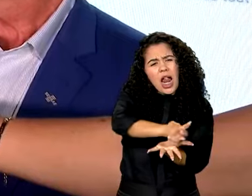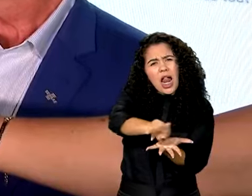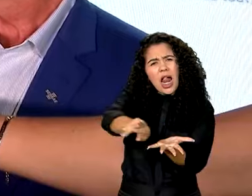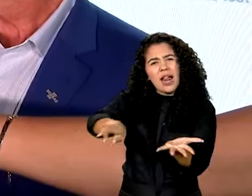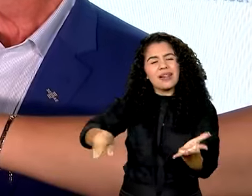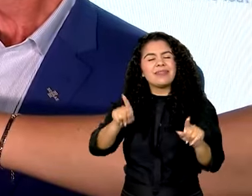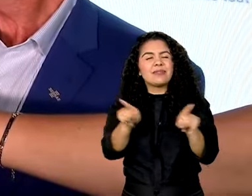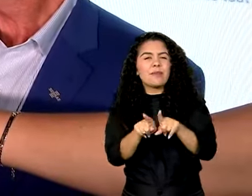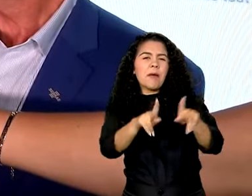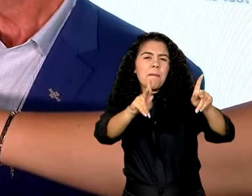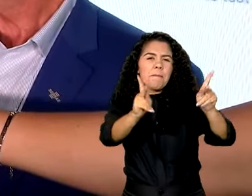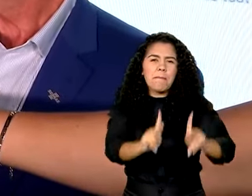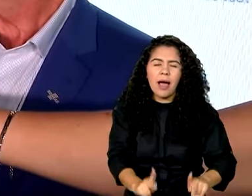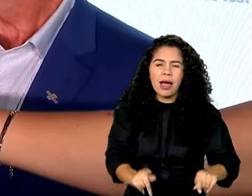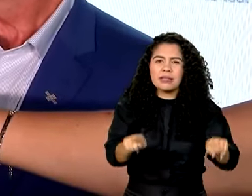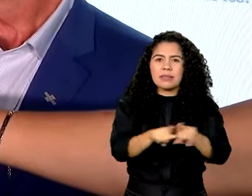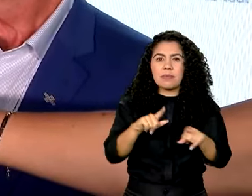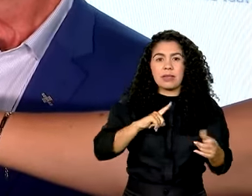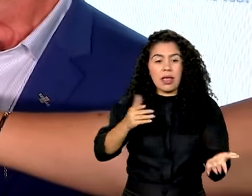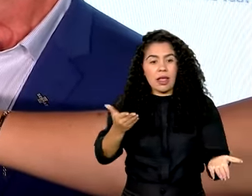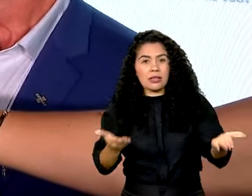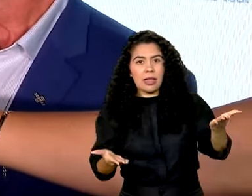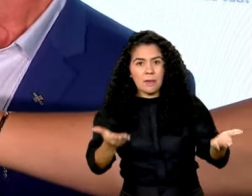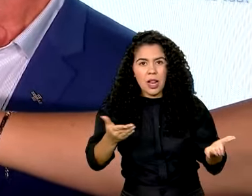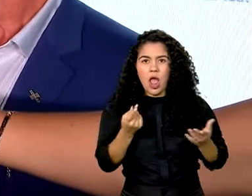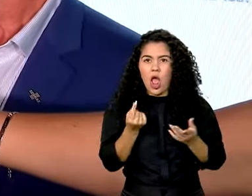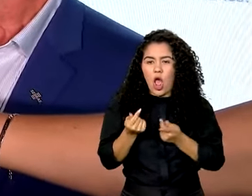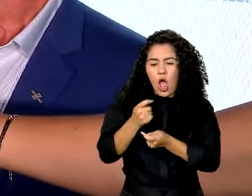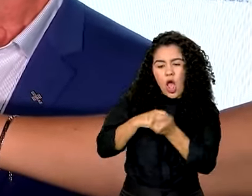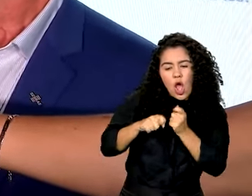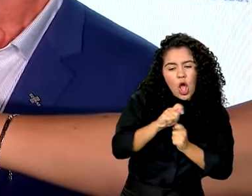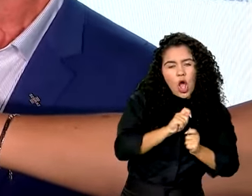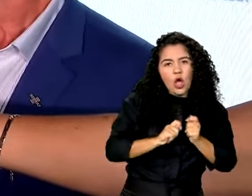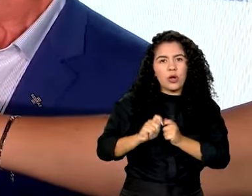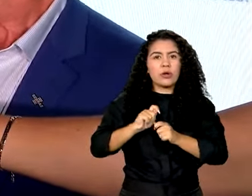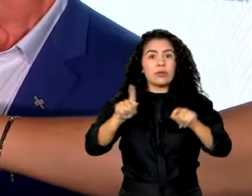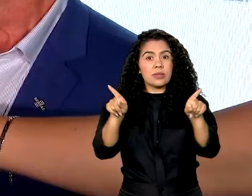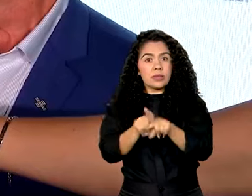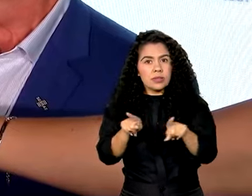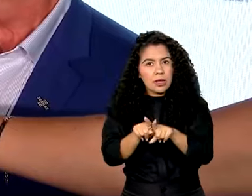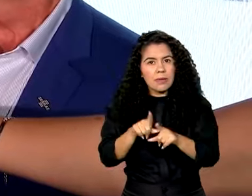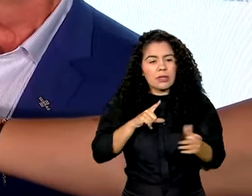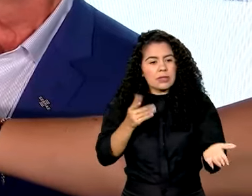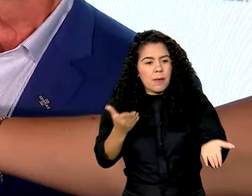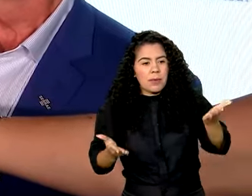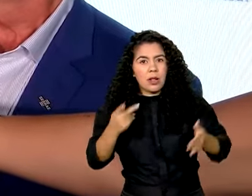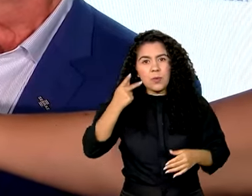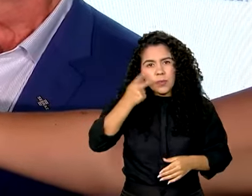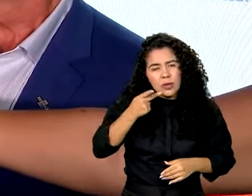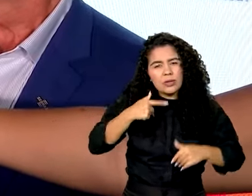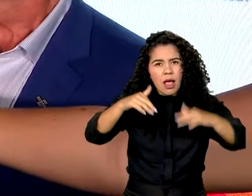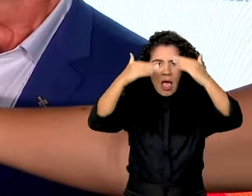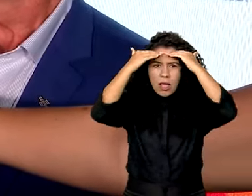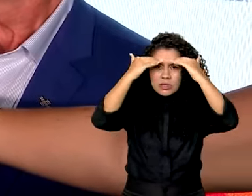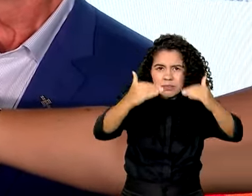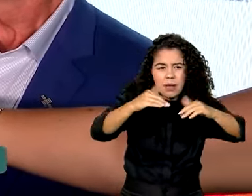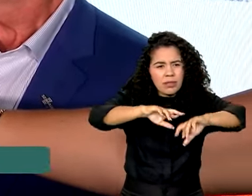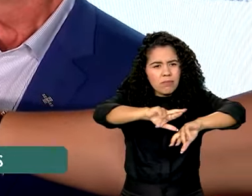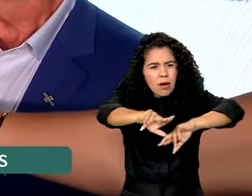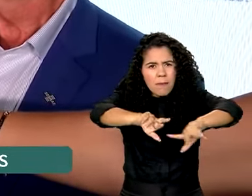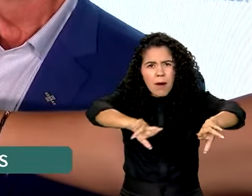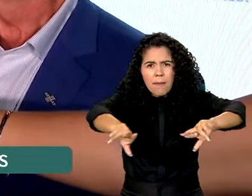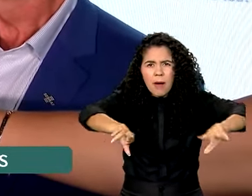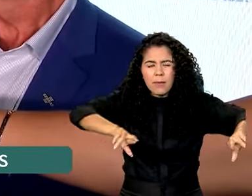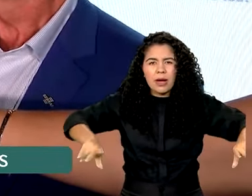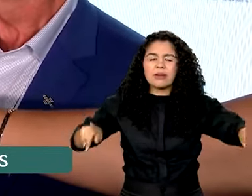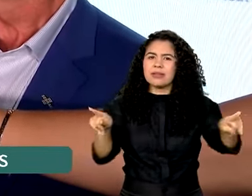paz, um país de estabilidade econômica, um país de estabilidade política, um país que respeita as diferenças, um país que está